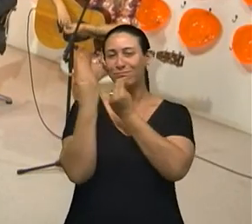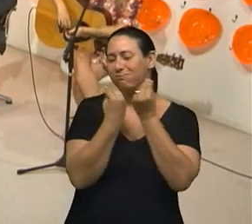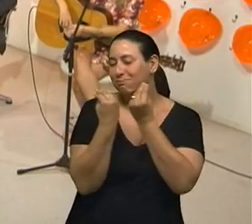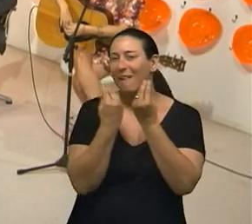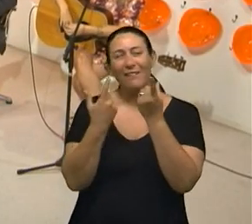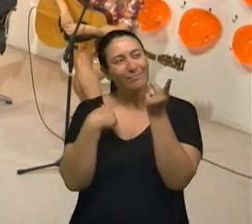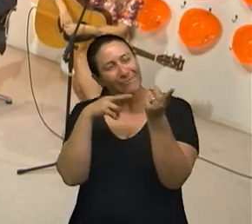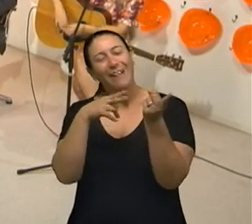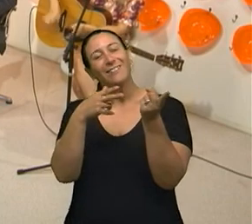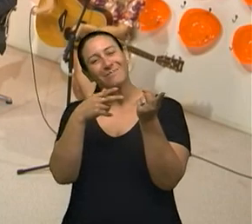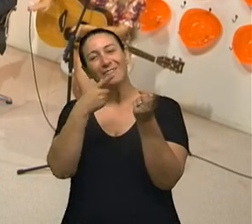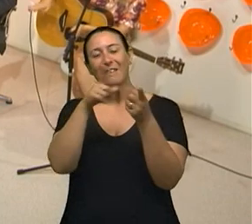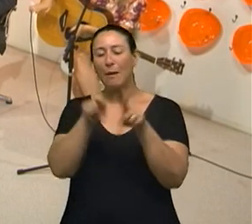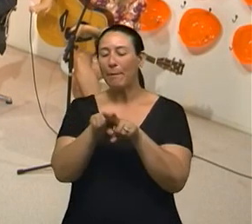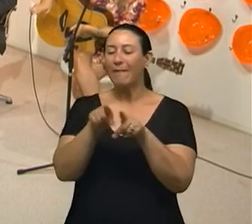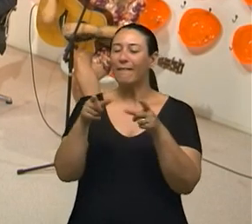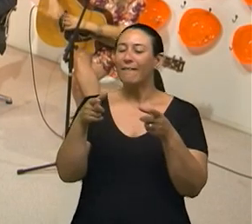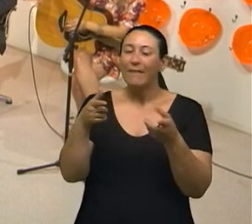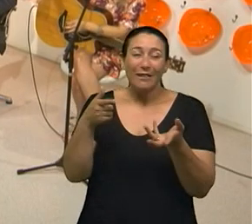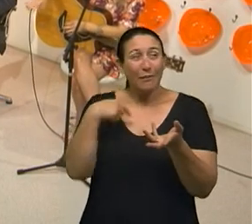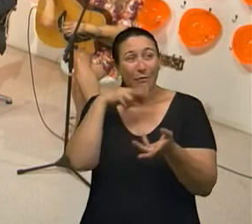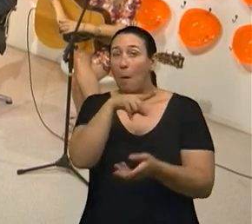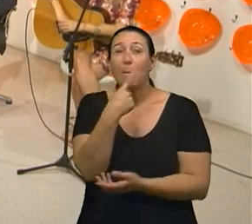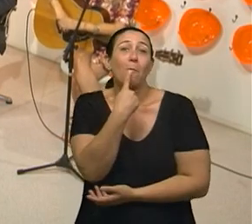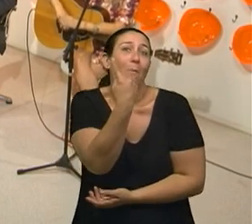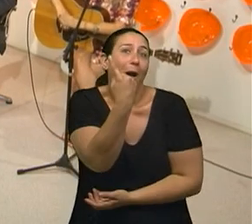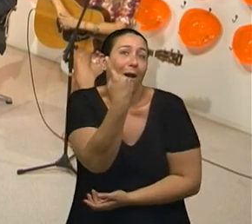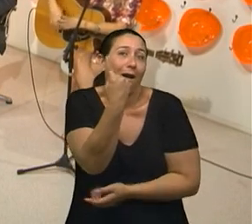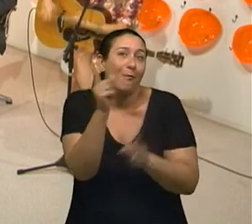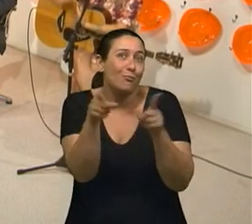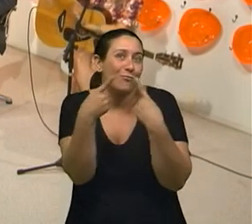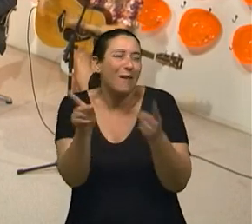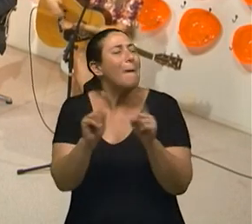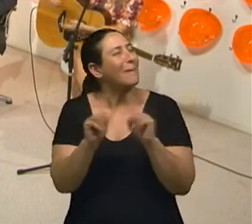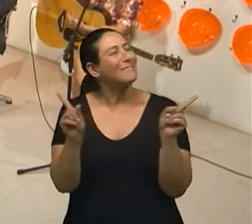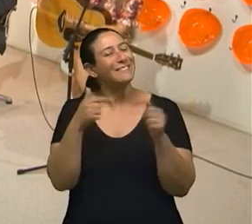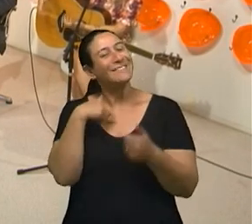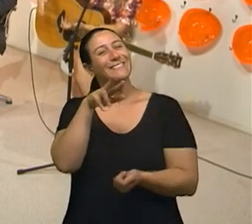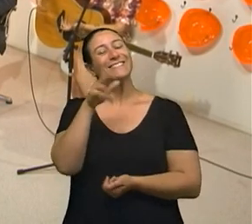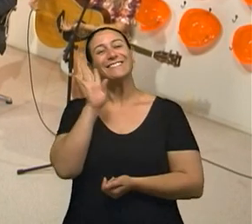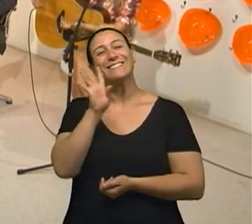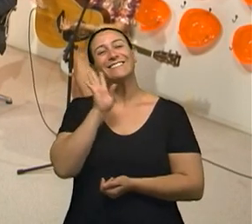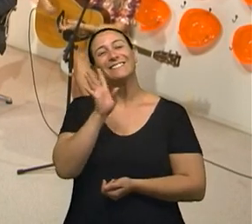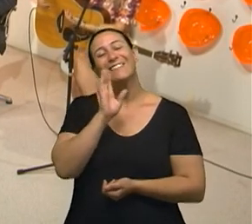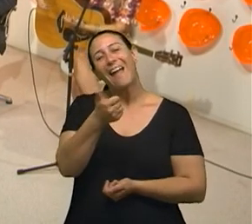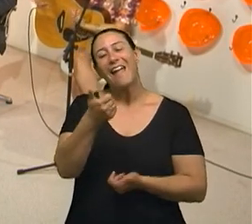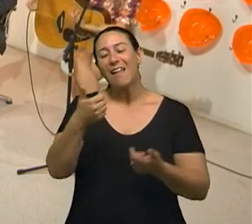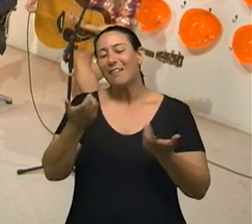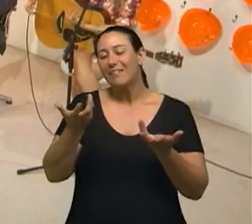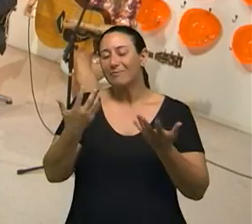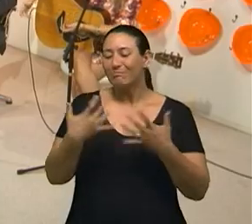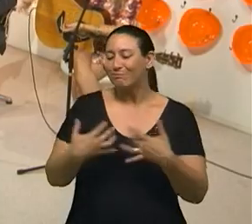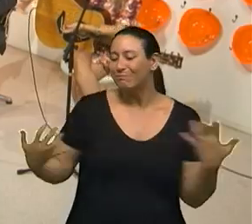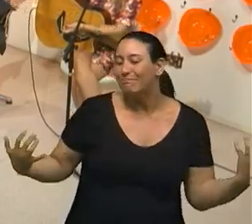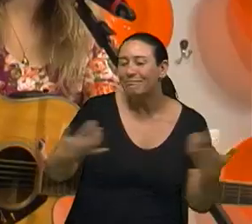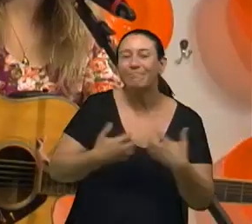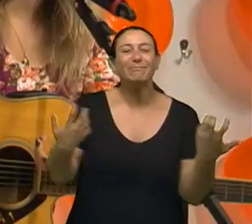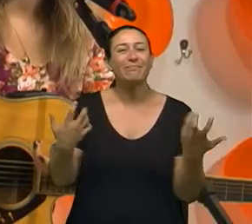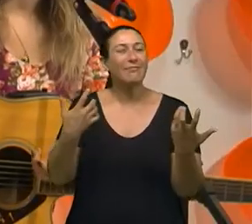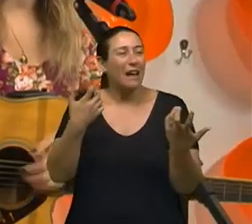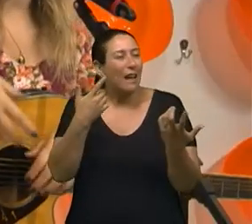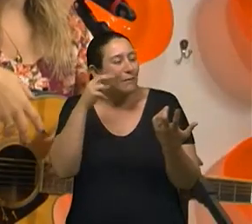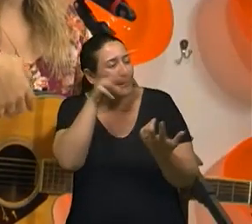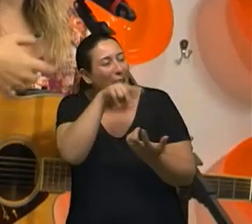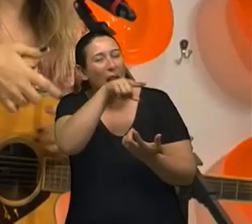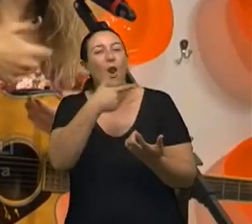Pode ter a certeza. Na verdade, eu sabia ela tocar uma música a vida inteira, mas ela se divertia com aquilo, sabe? Então eu vejo quanto a música pra ela era importante.